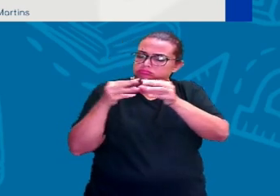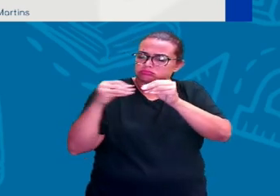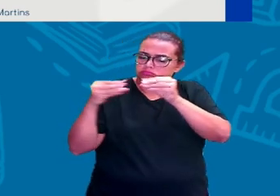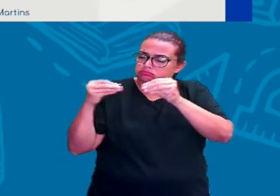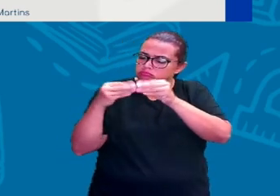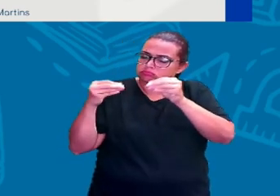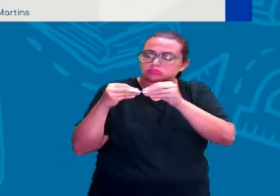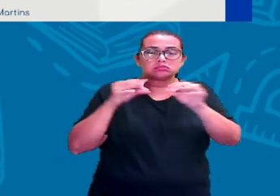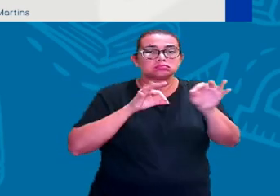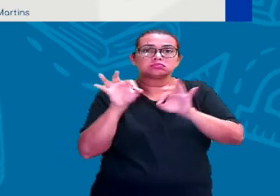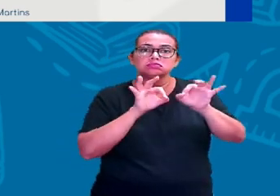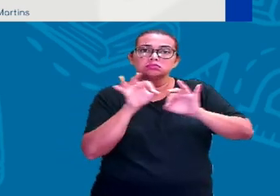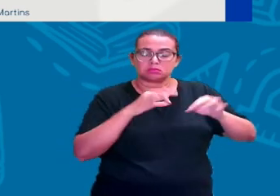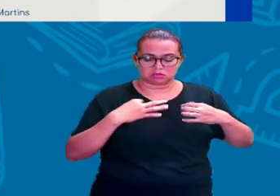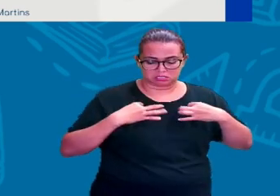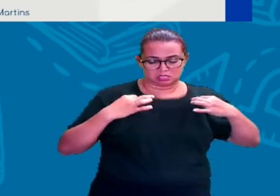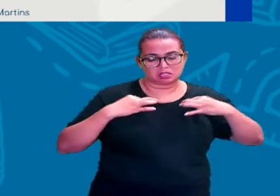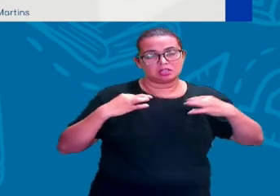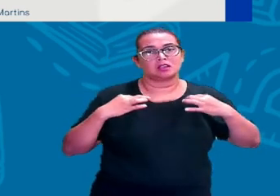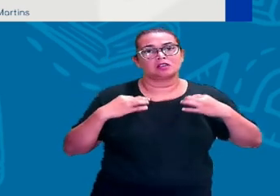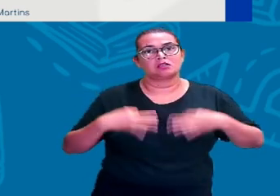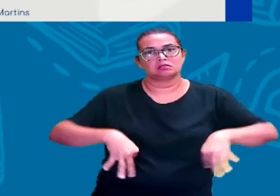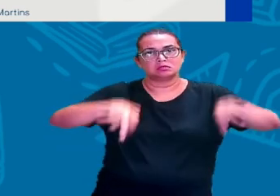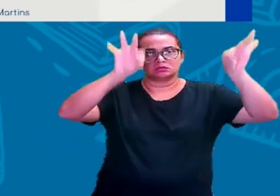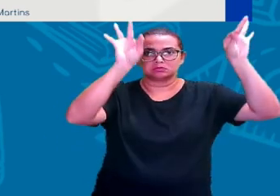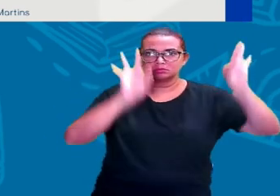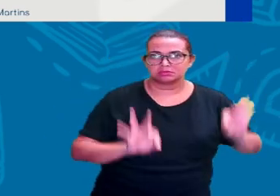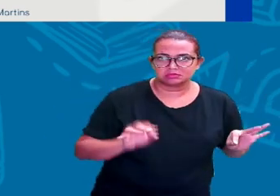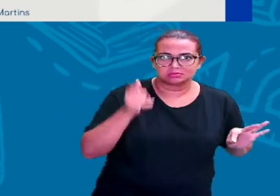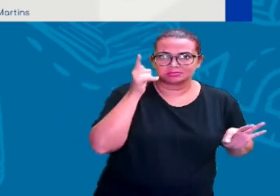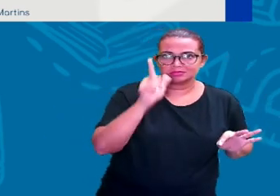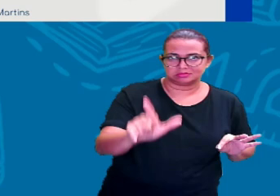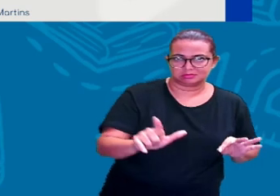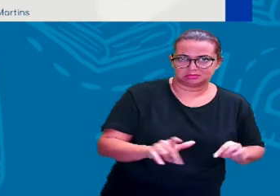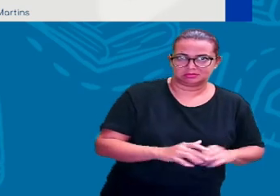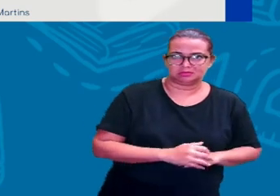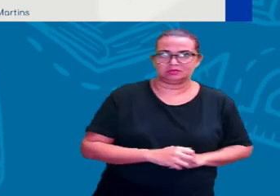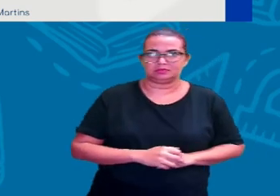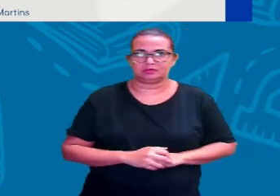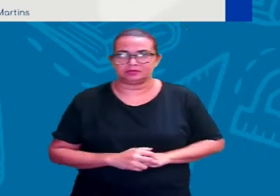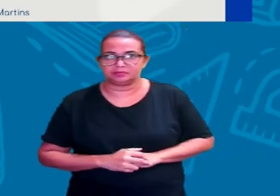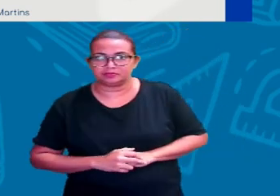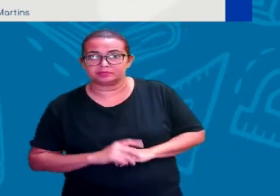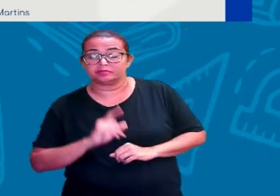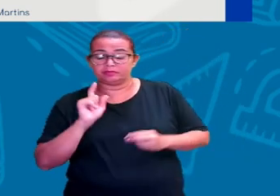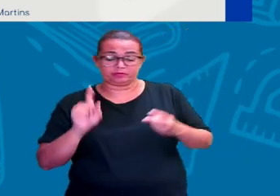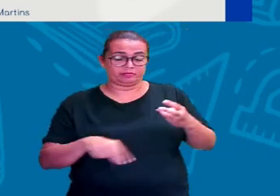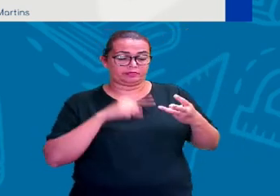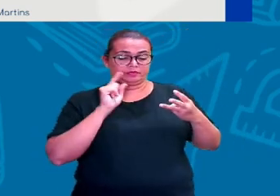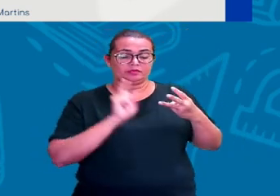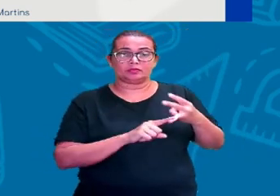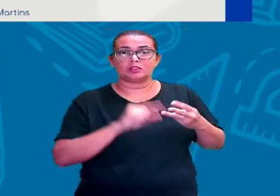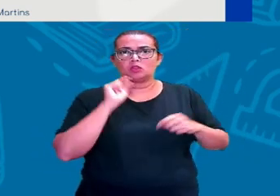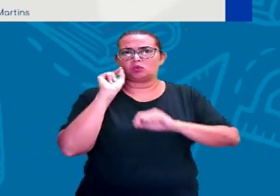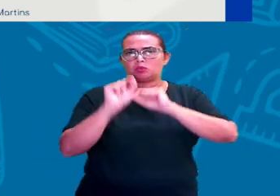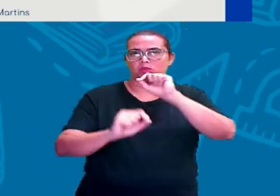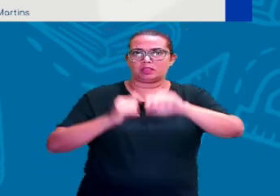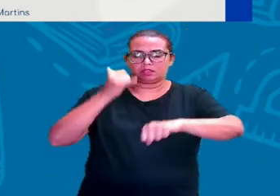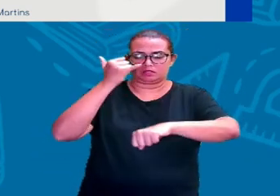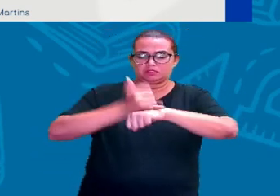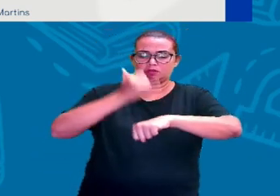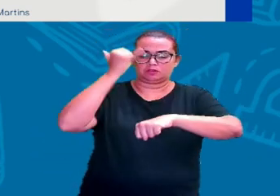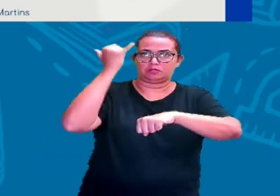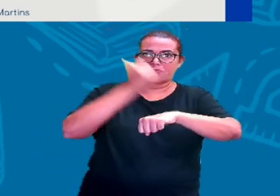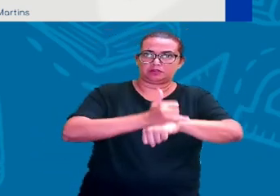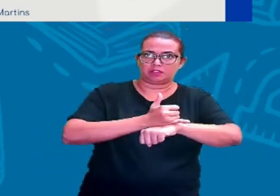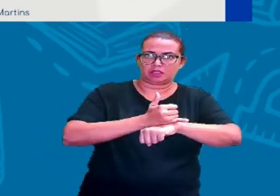Outro desenvolvimento também nessa época do Neolítico foi a metalurgia, né? Então, a descoberta e o